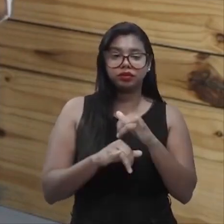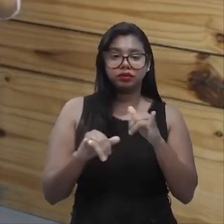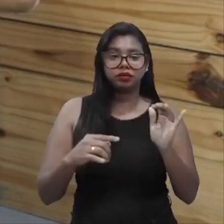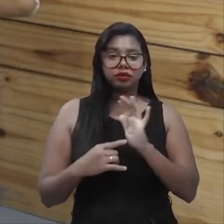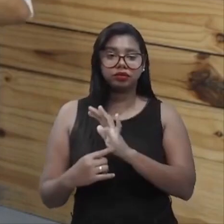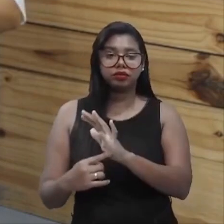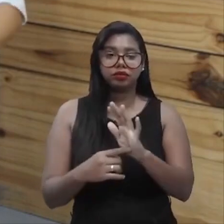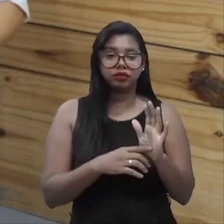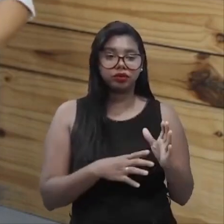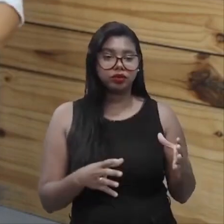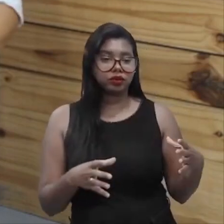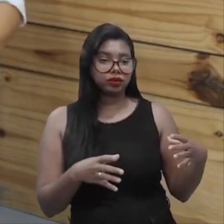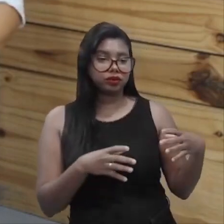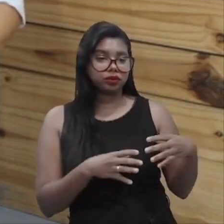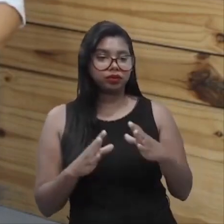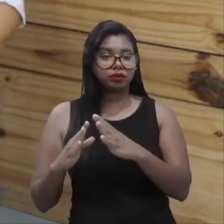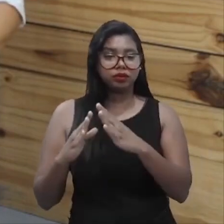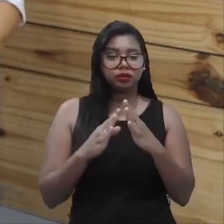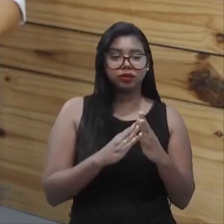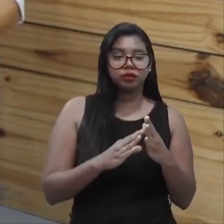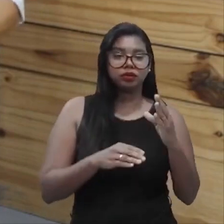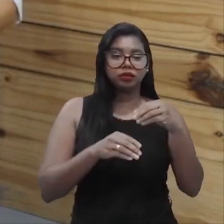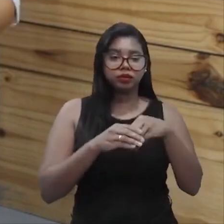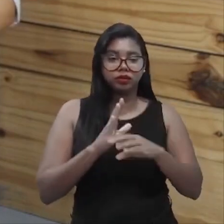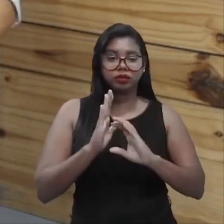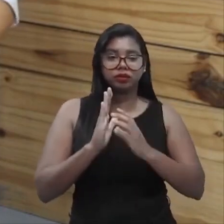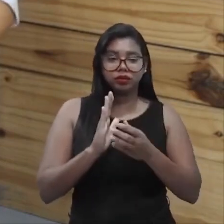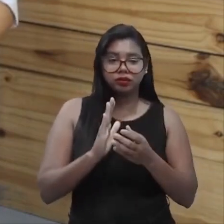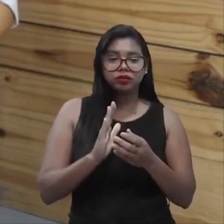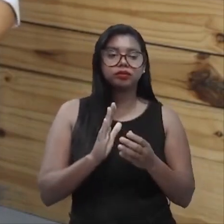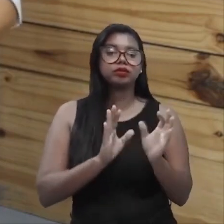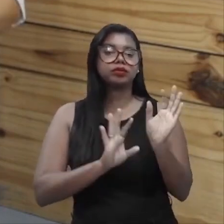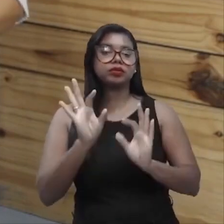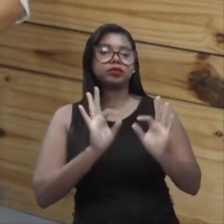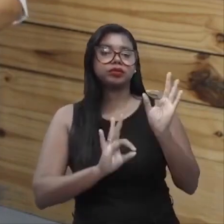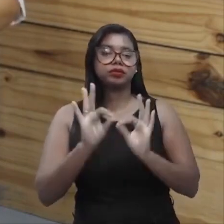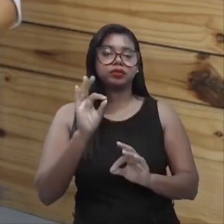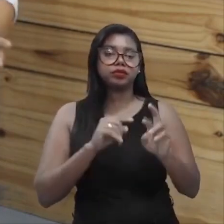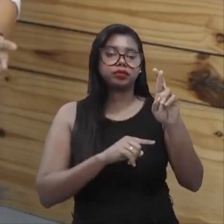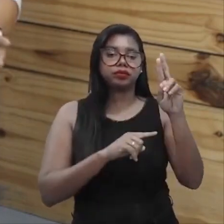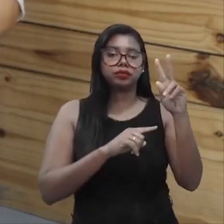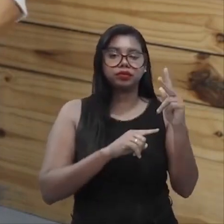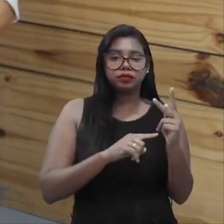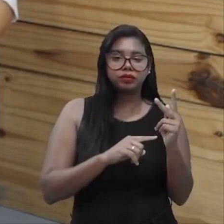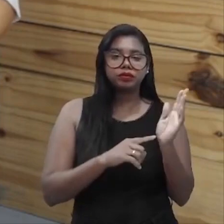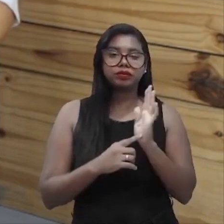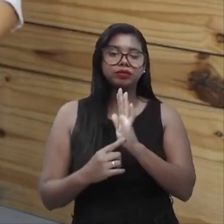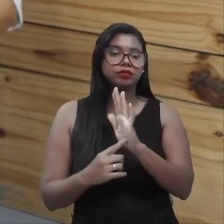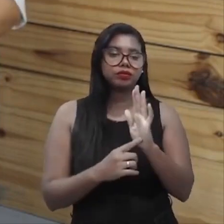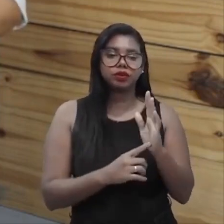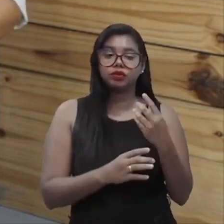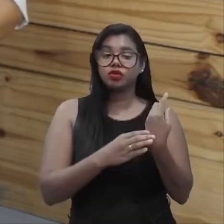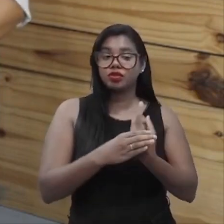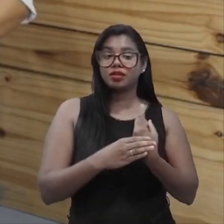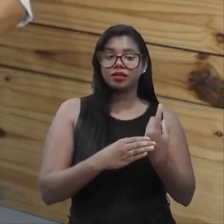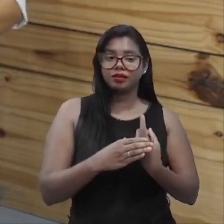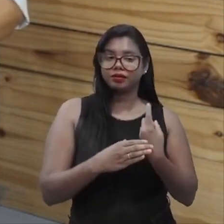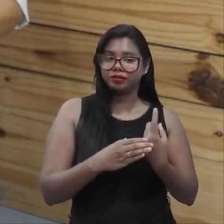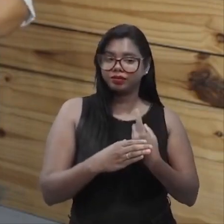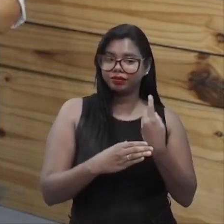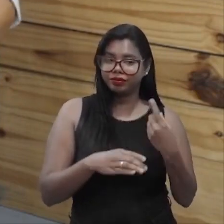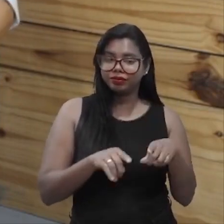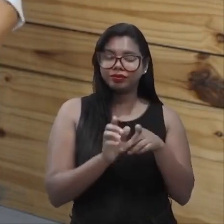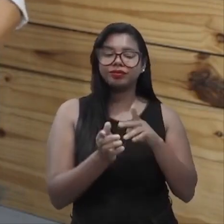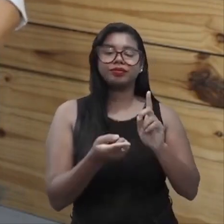a comunidade para dentro também da organização. Ótimo. Então não se pensa... Ela não está isolada. Não está isolada. A gente não pode pensar